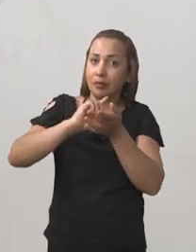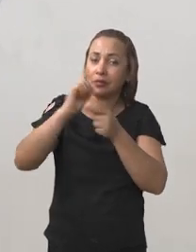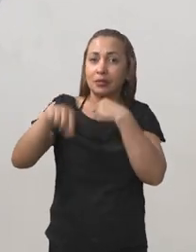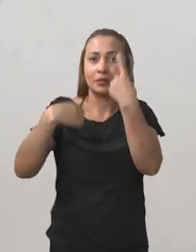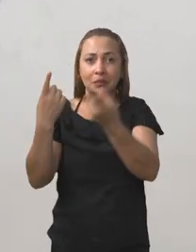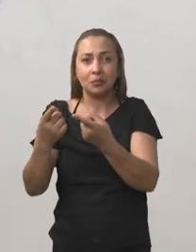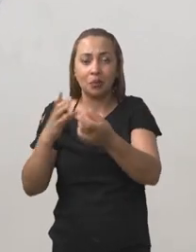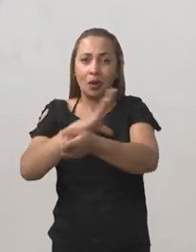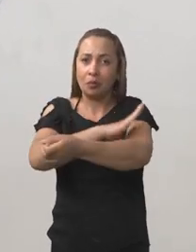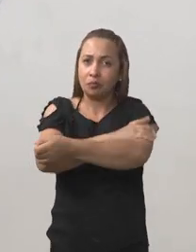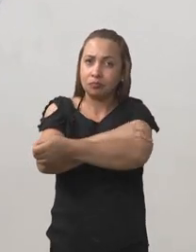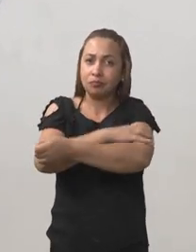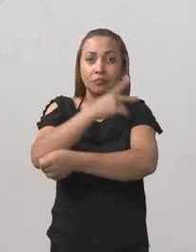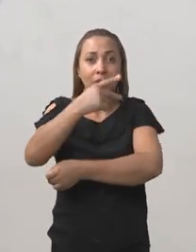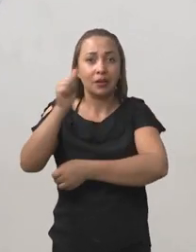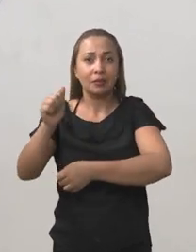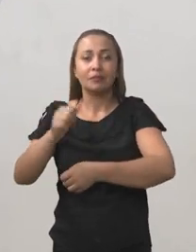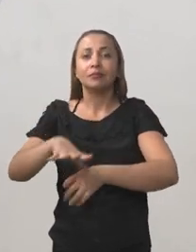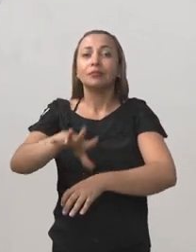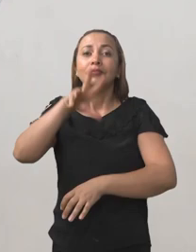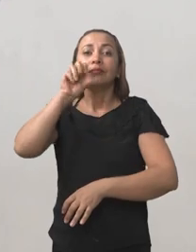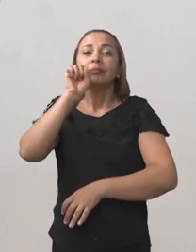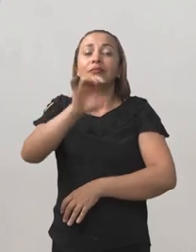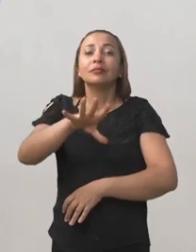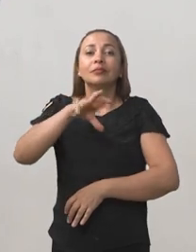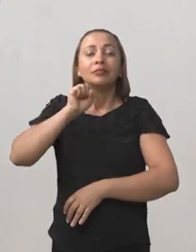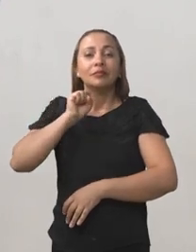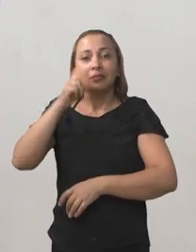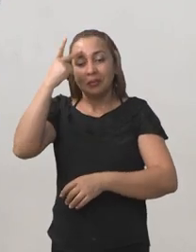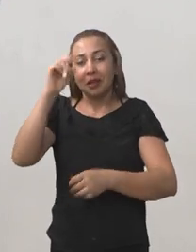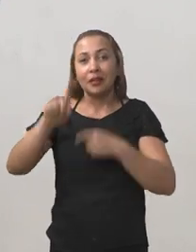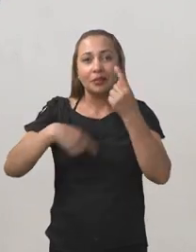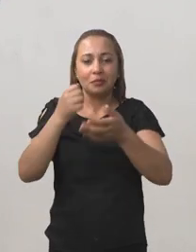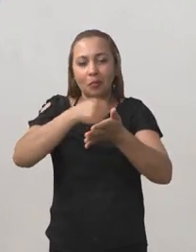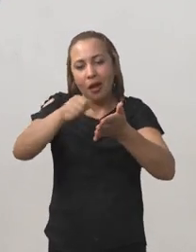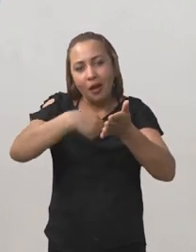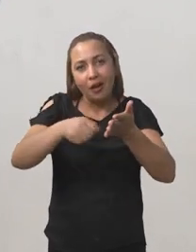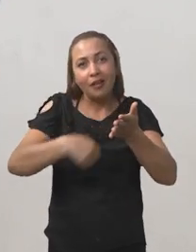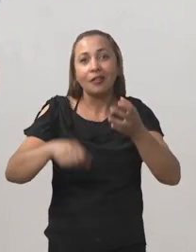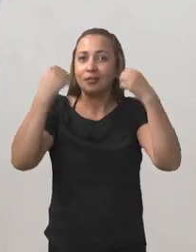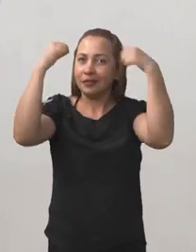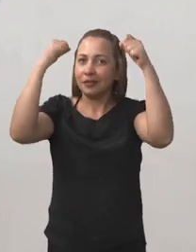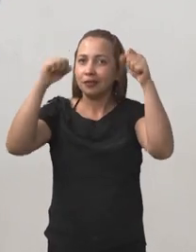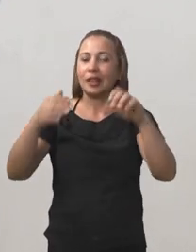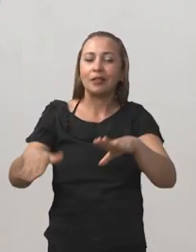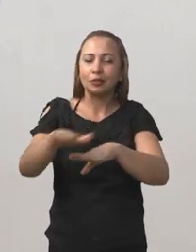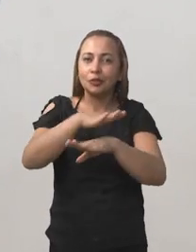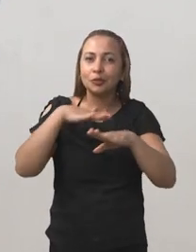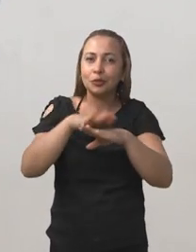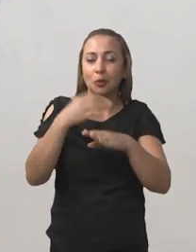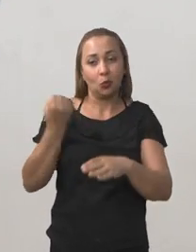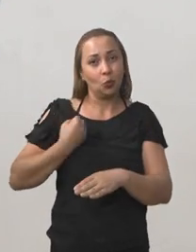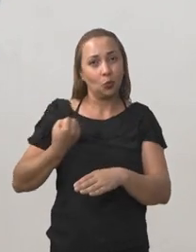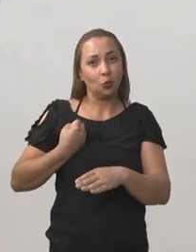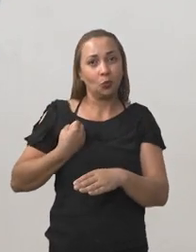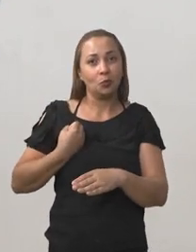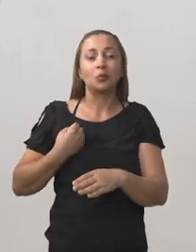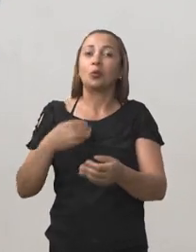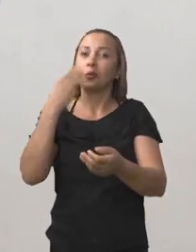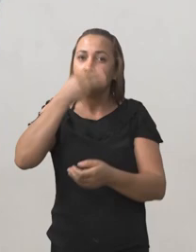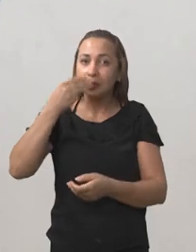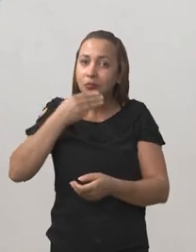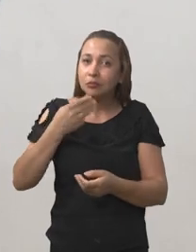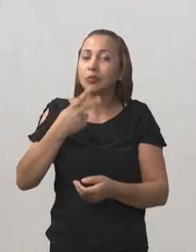exercício, assim como a pressão arterial e o oxigênio desses diabéticos, para prescrever o exercício em cima da glicemia, ou seja,